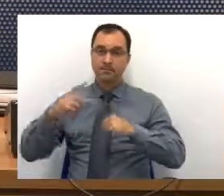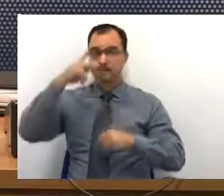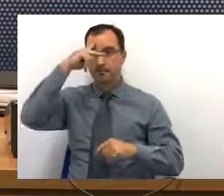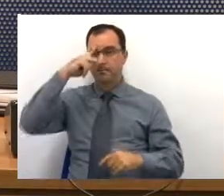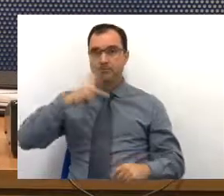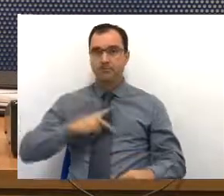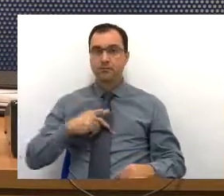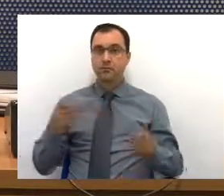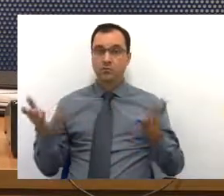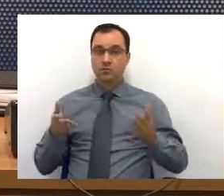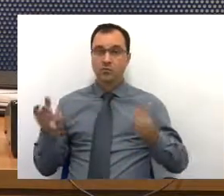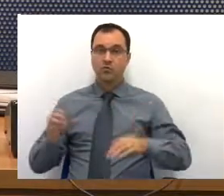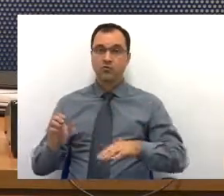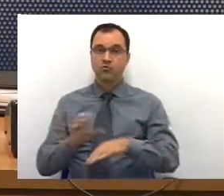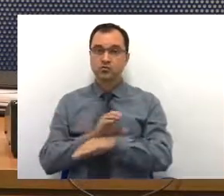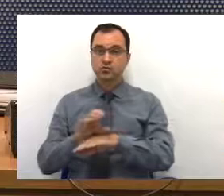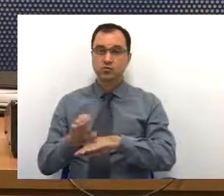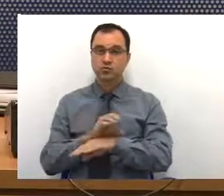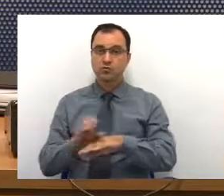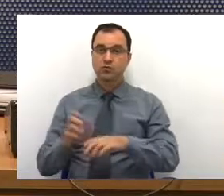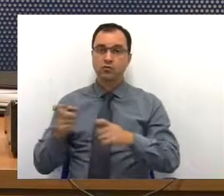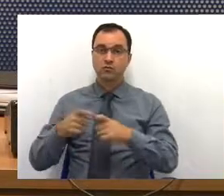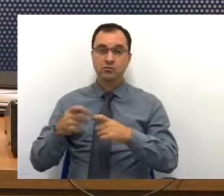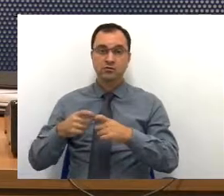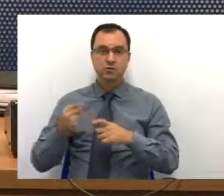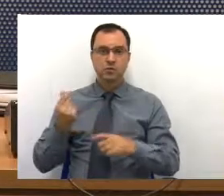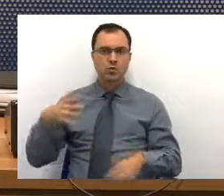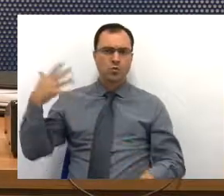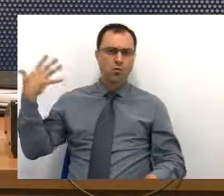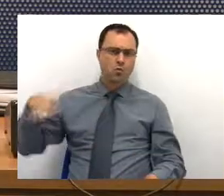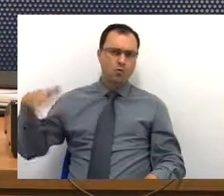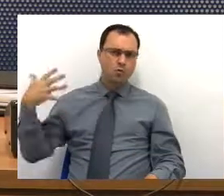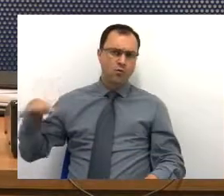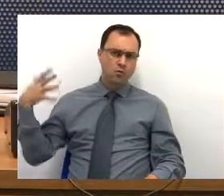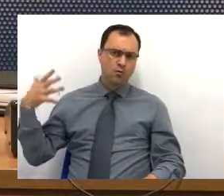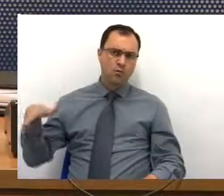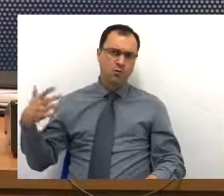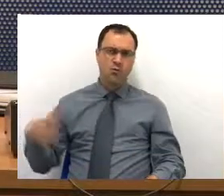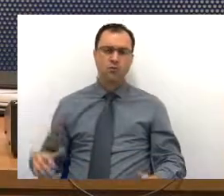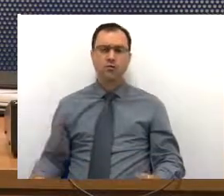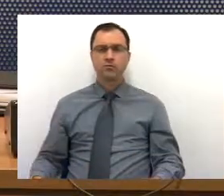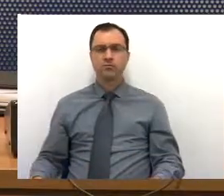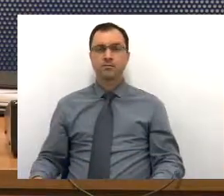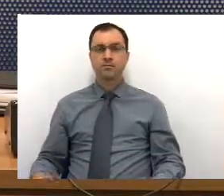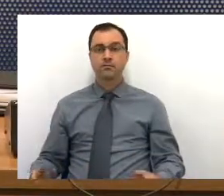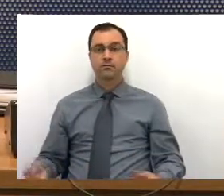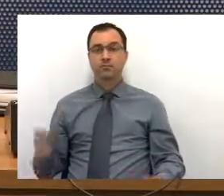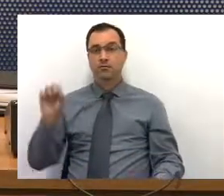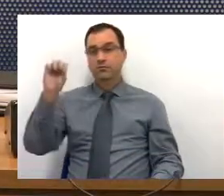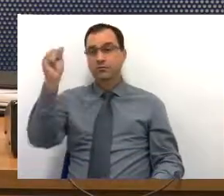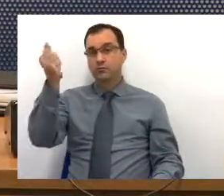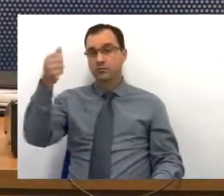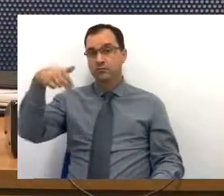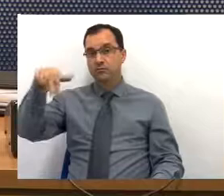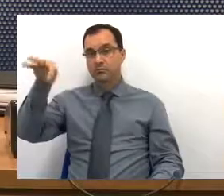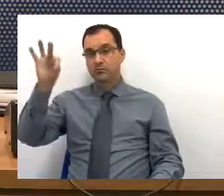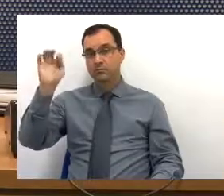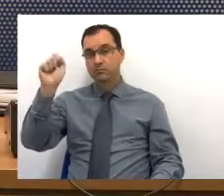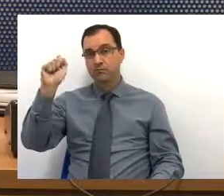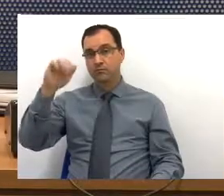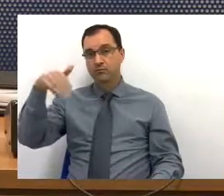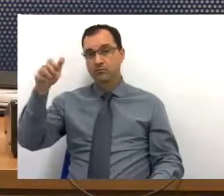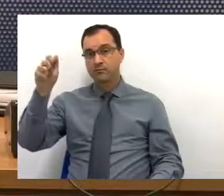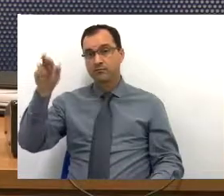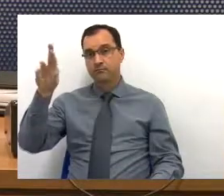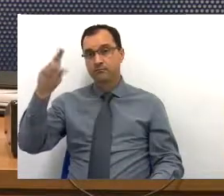Hoje, um curso de medicina é caríssimo. Hoje, o Santa Marcelina, por exemplo, que